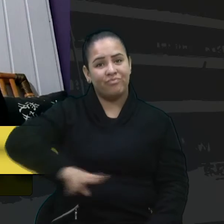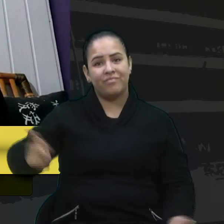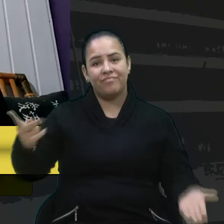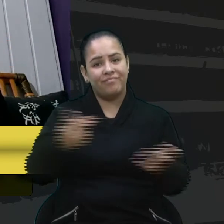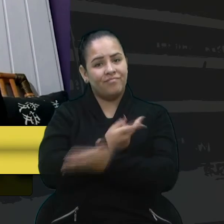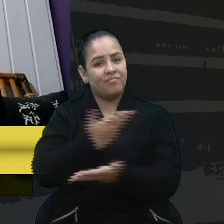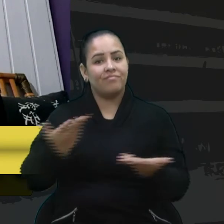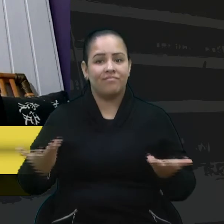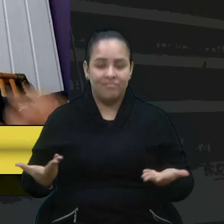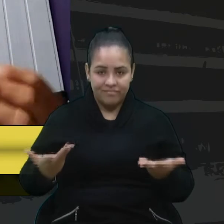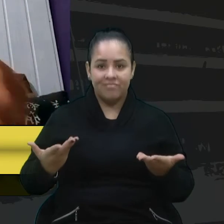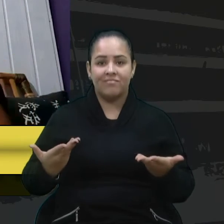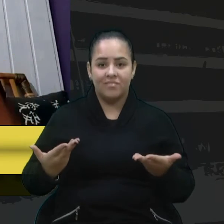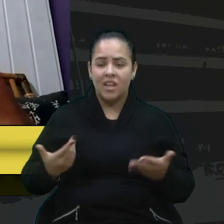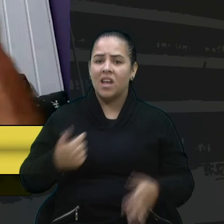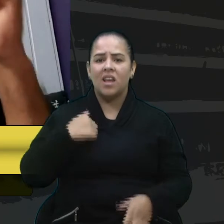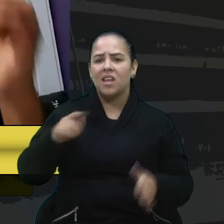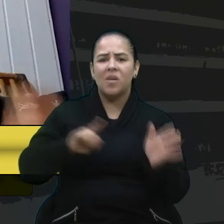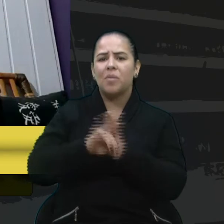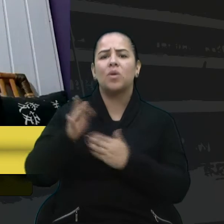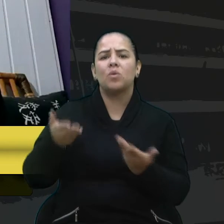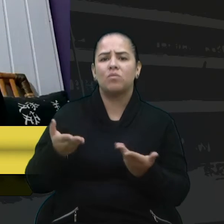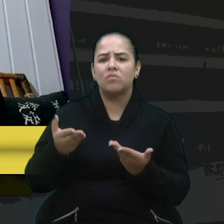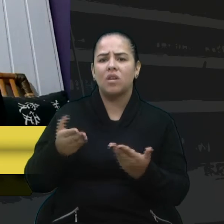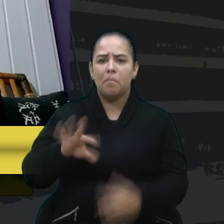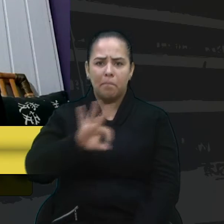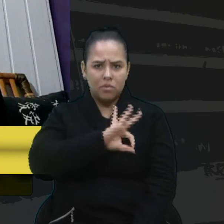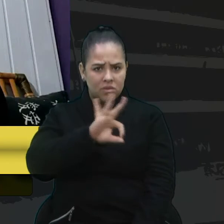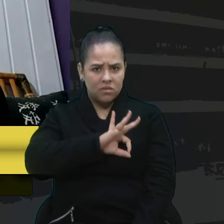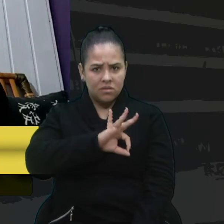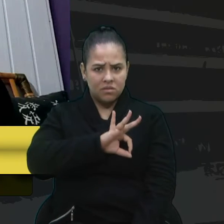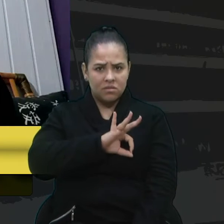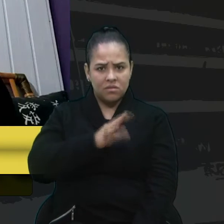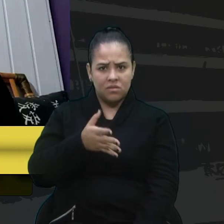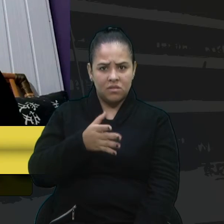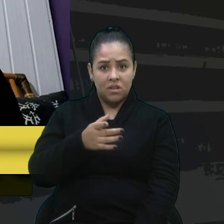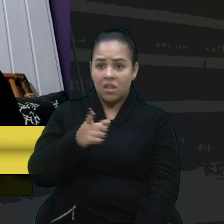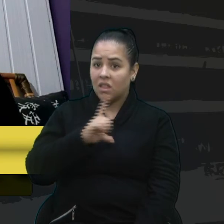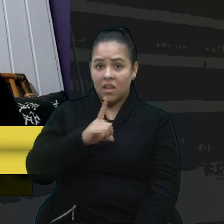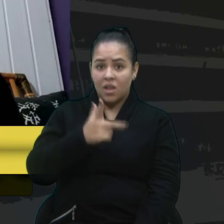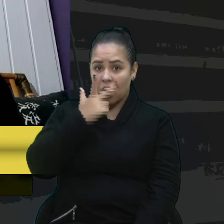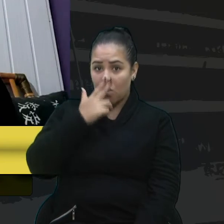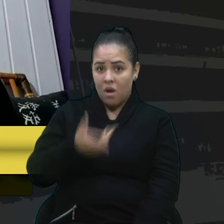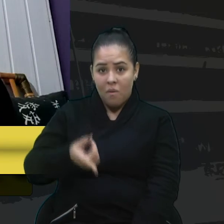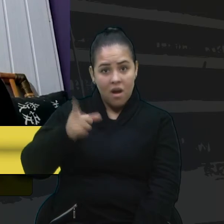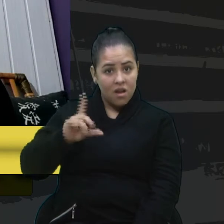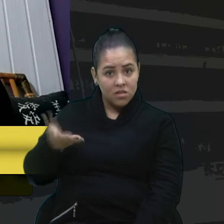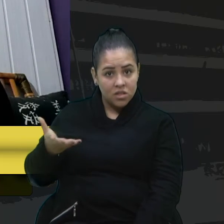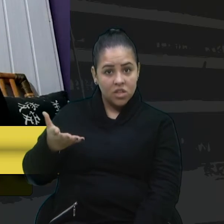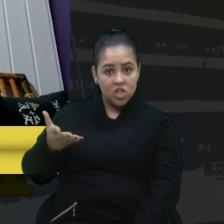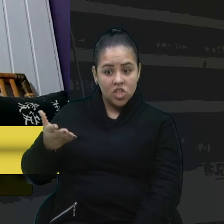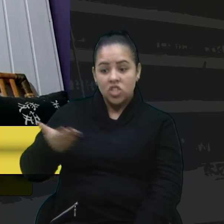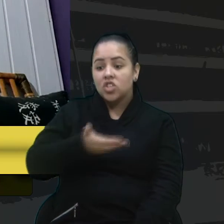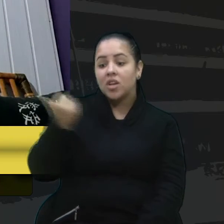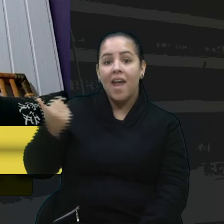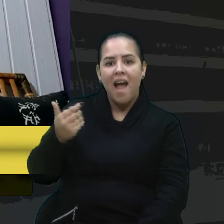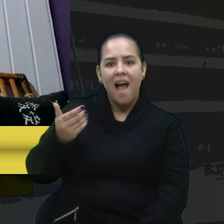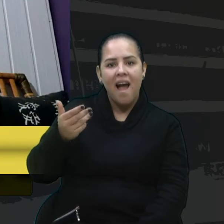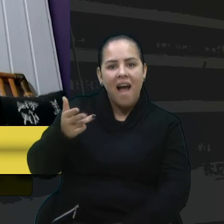nossas praças. Então, eu pergunto, a Guarda Municipal tem que botar o que era antes, tirar os armamentos da Guarda Municipal para